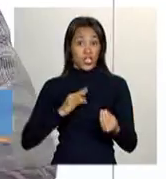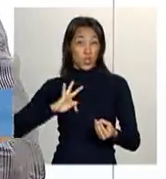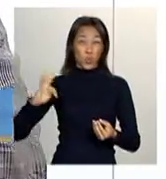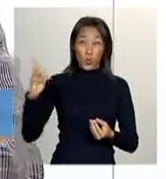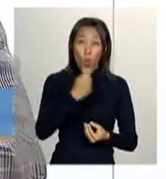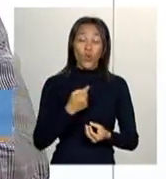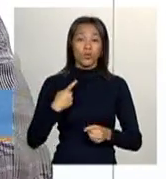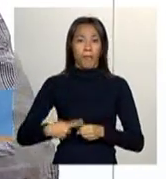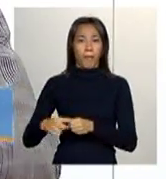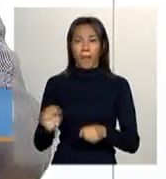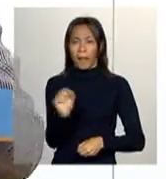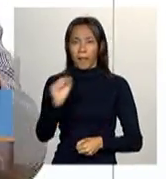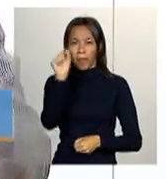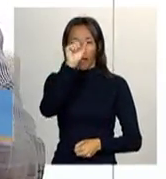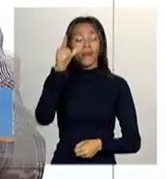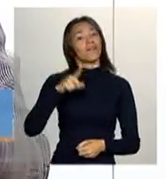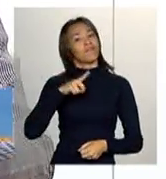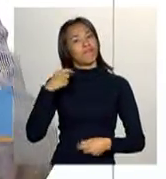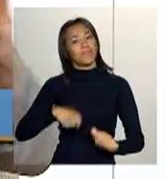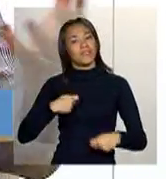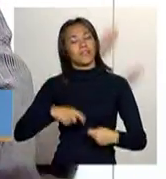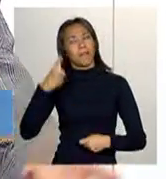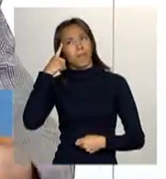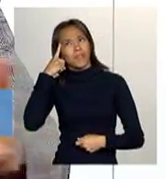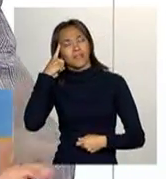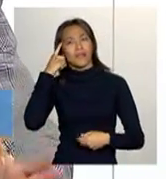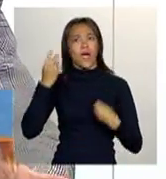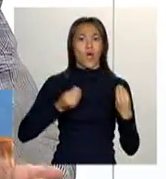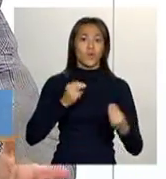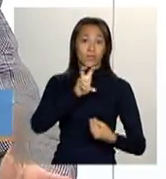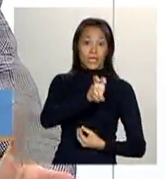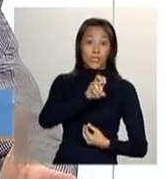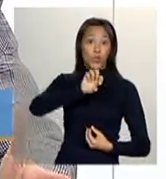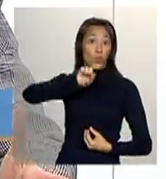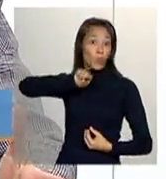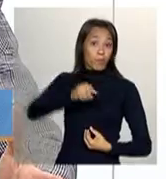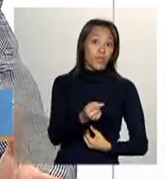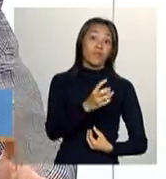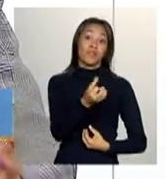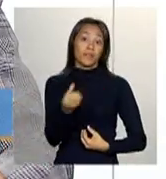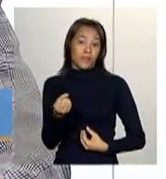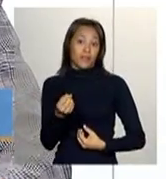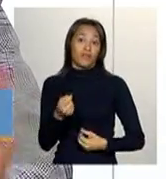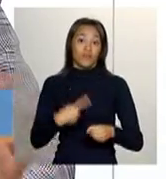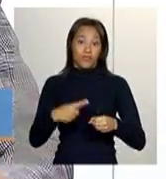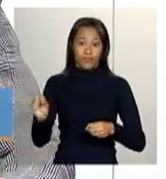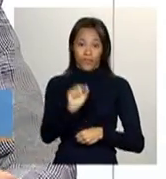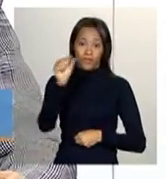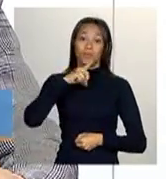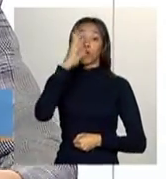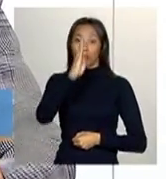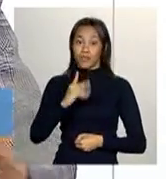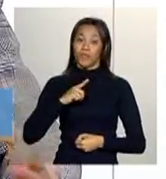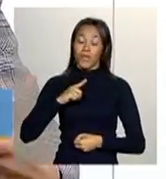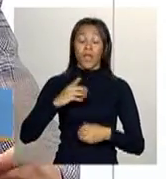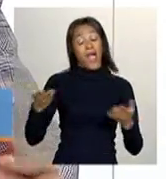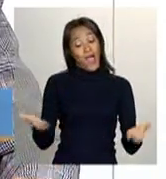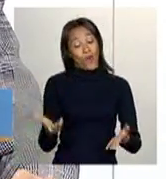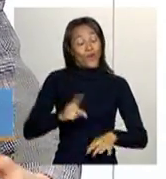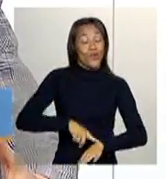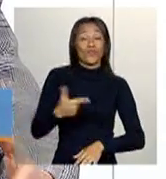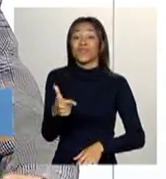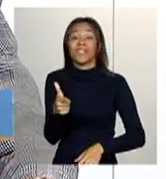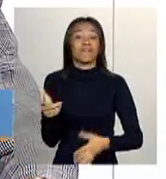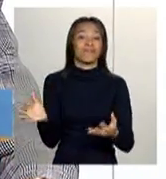municípios, então tem que ter uma alternativa pensada para os 5.600 municípios, praticamente, que o Brasil tem. Então, nesse momento, nós realmente não temos